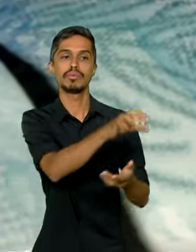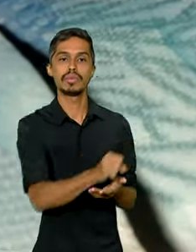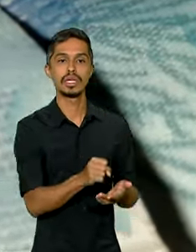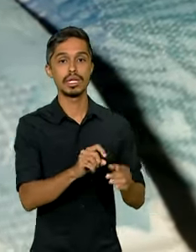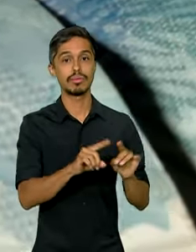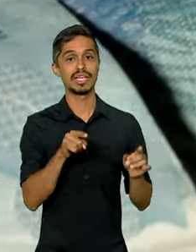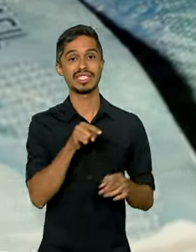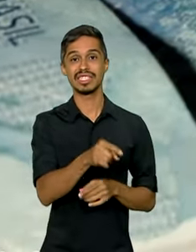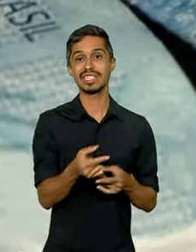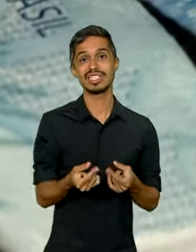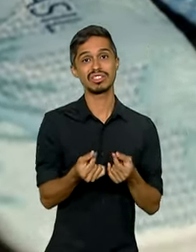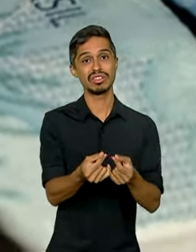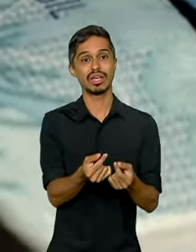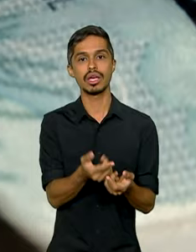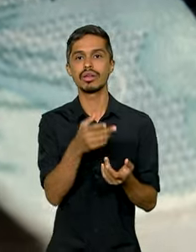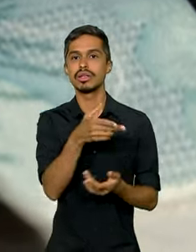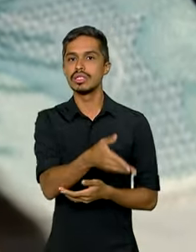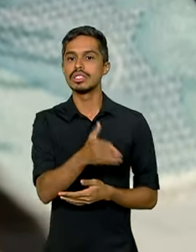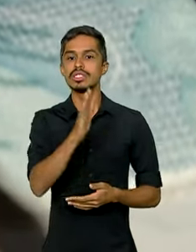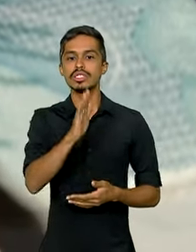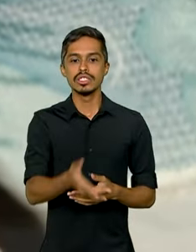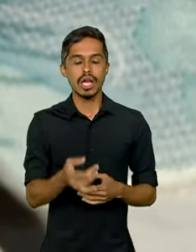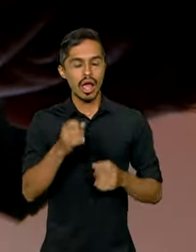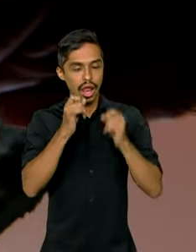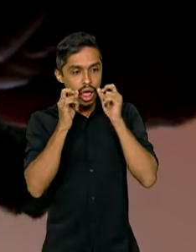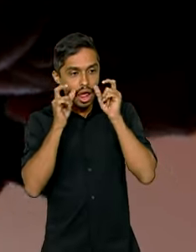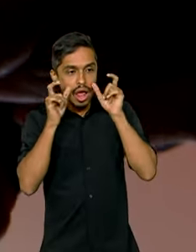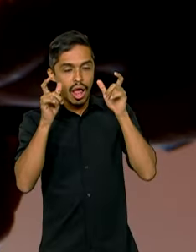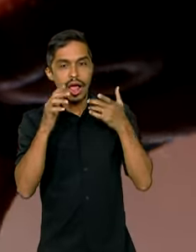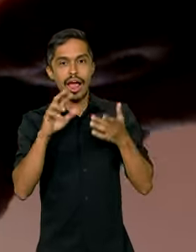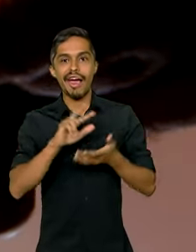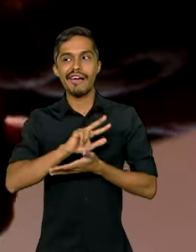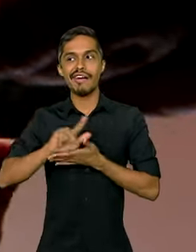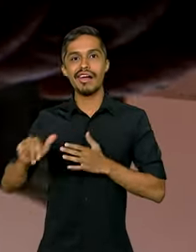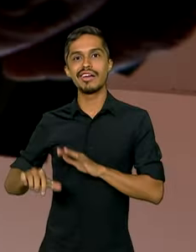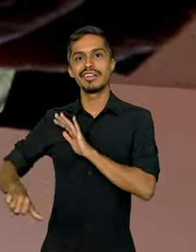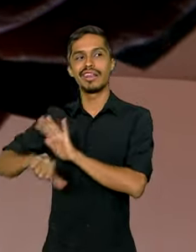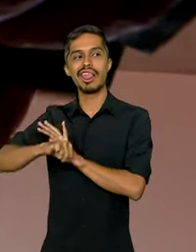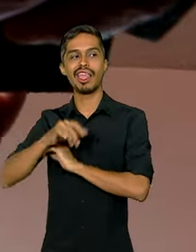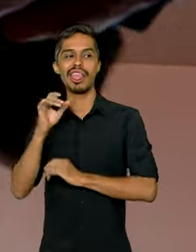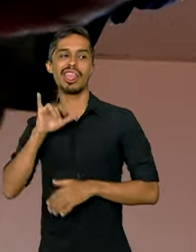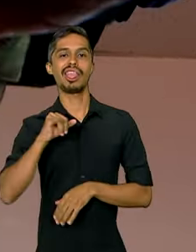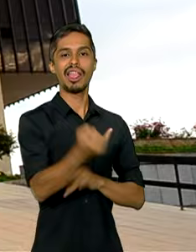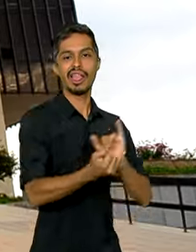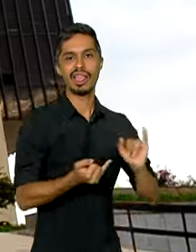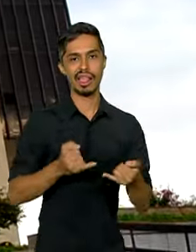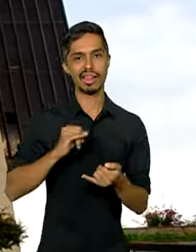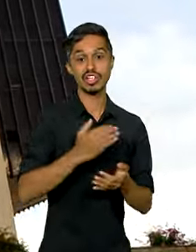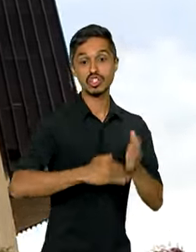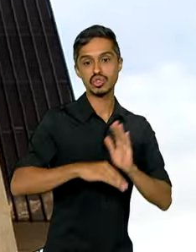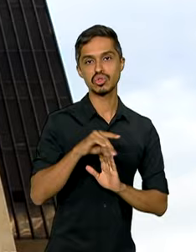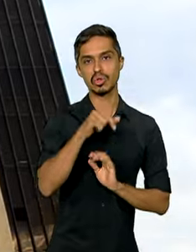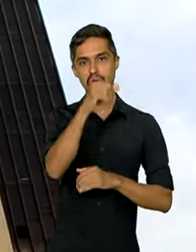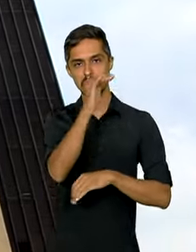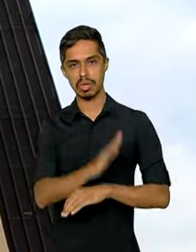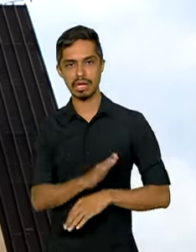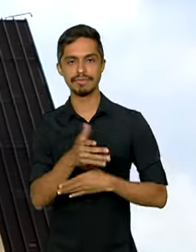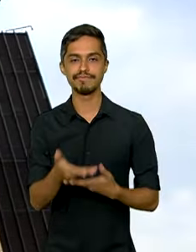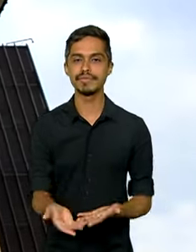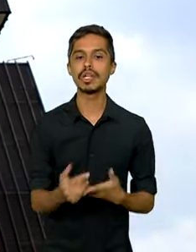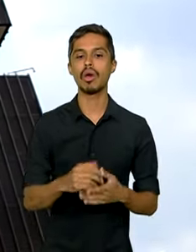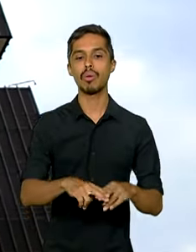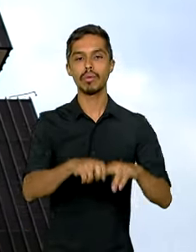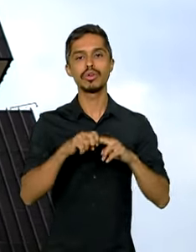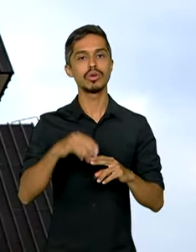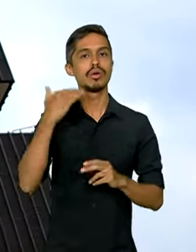esse dinheirinho extra já encheu os olhos de muitos golpistas em todo o país. Por isso, o Banco